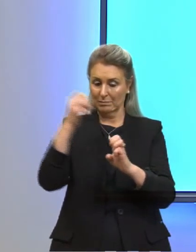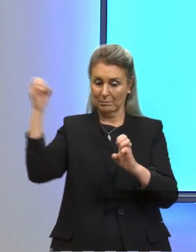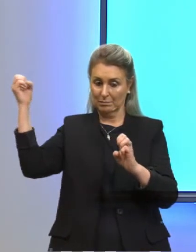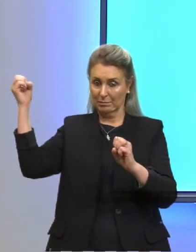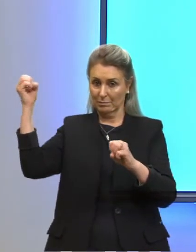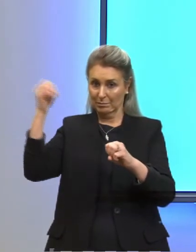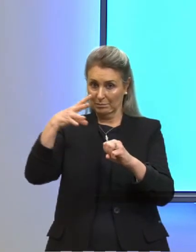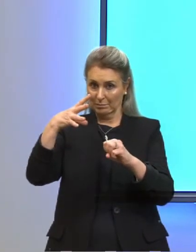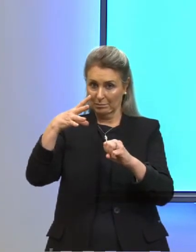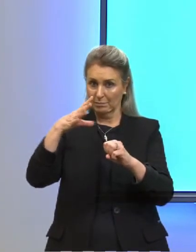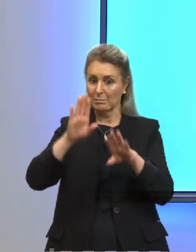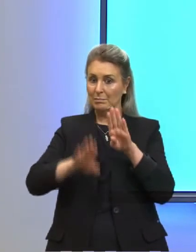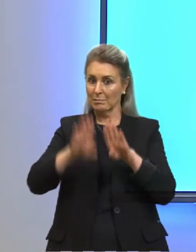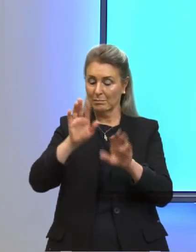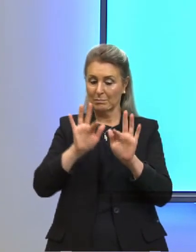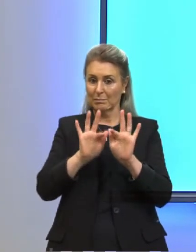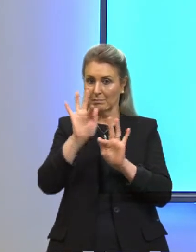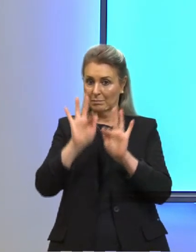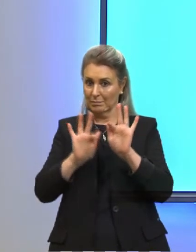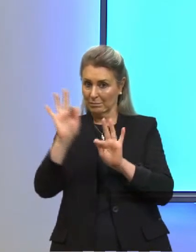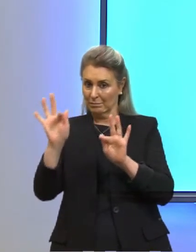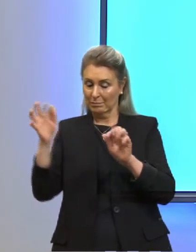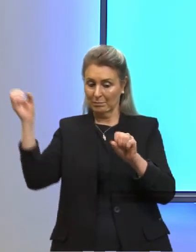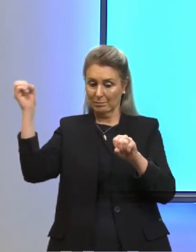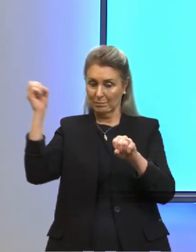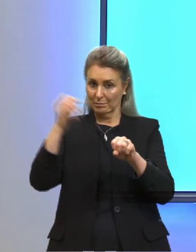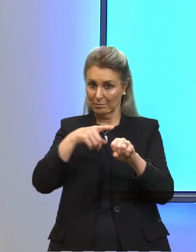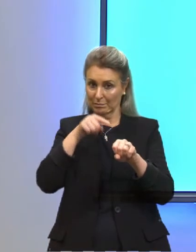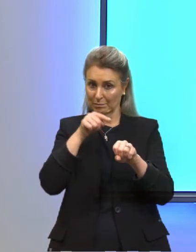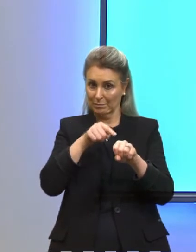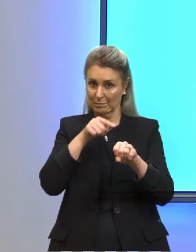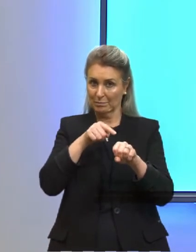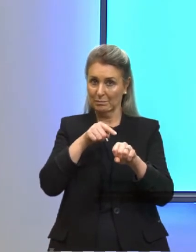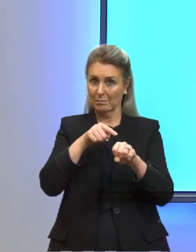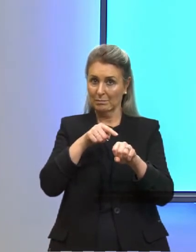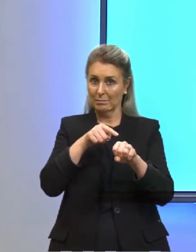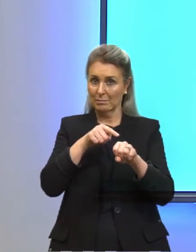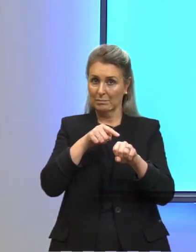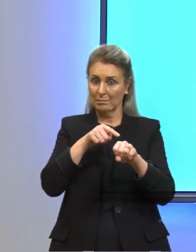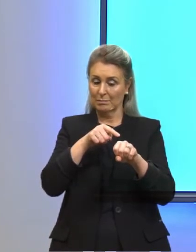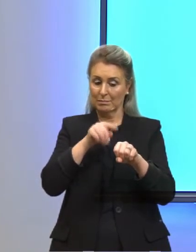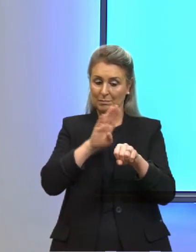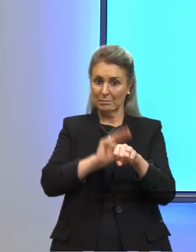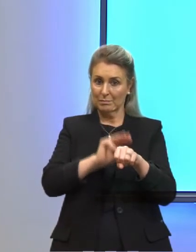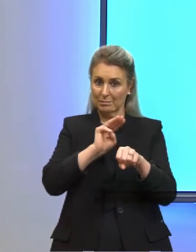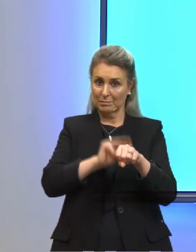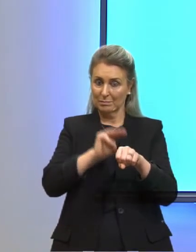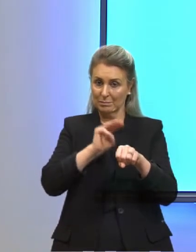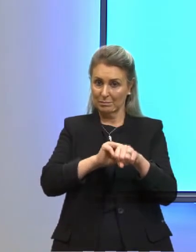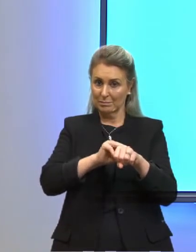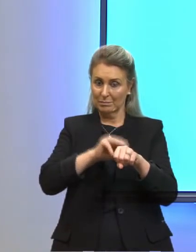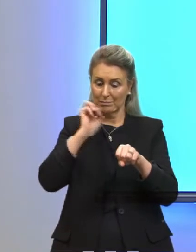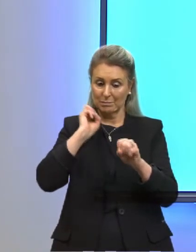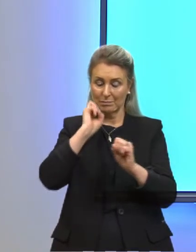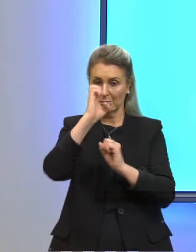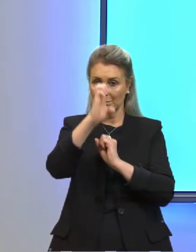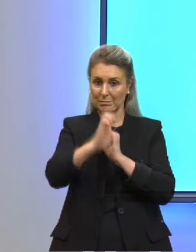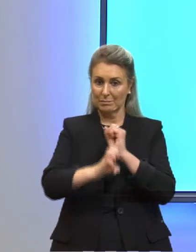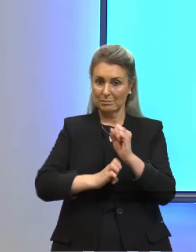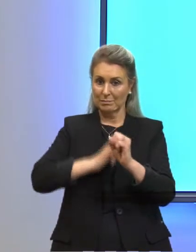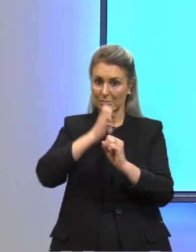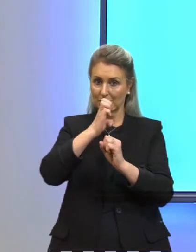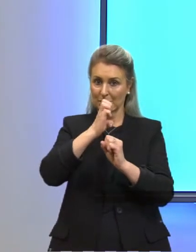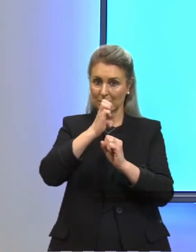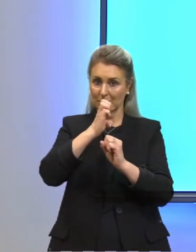depende da frequência, mas enfim, se eu jogar luz aqui, esse metal vai lançar elétrons, vai saltar